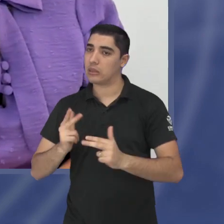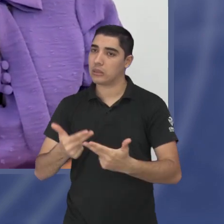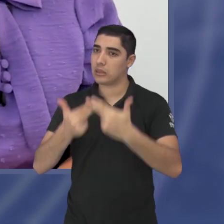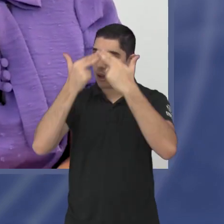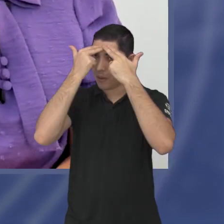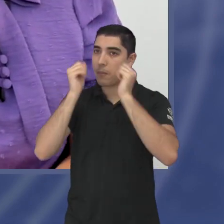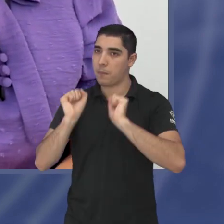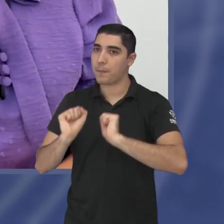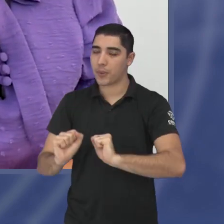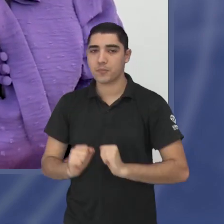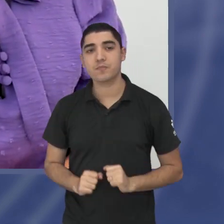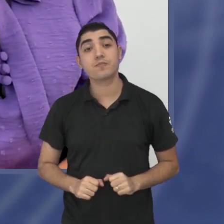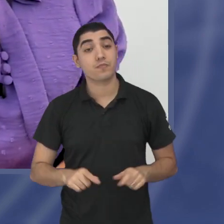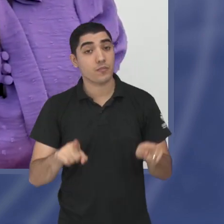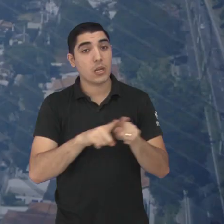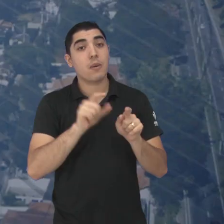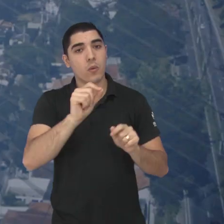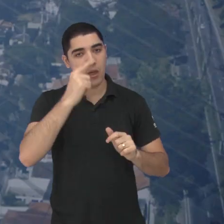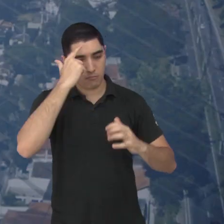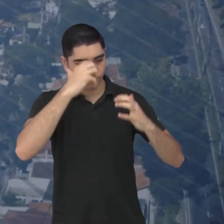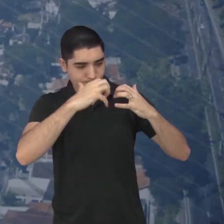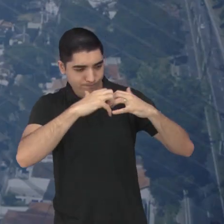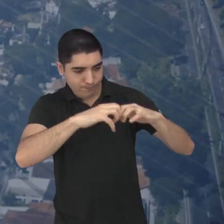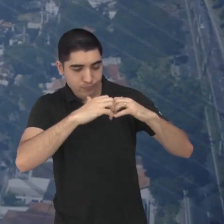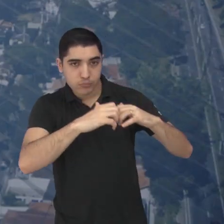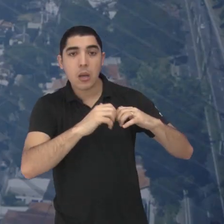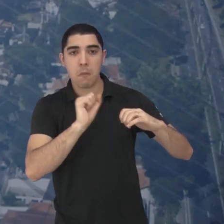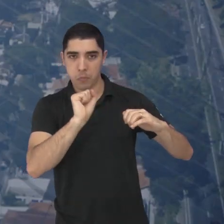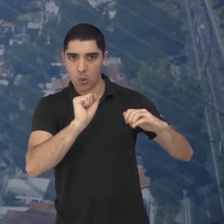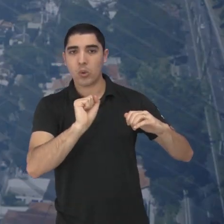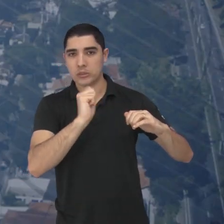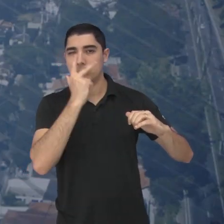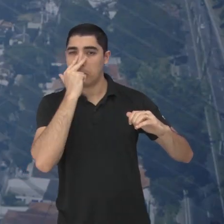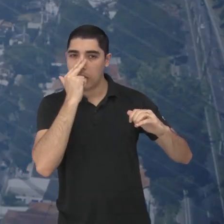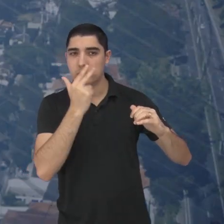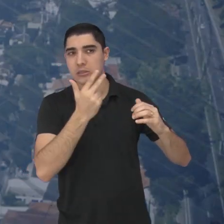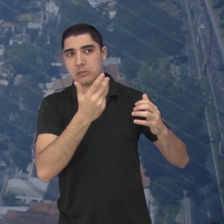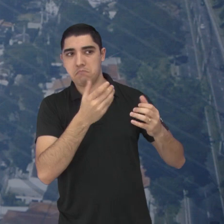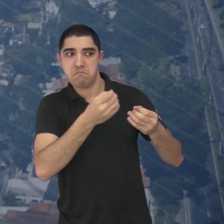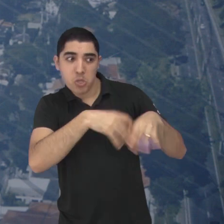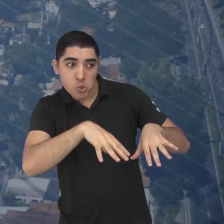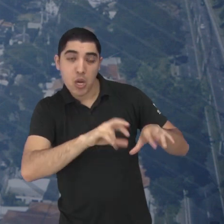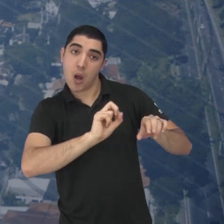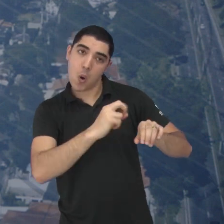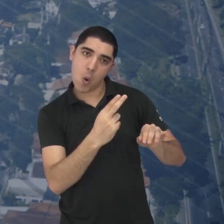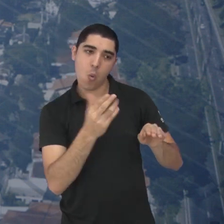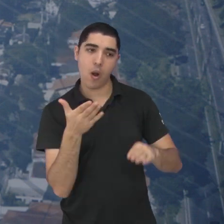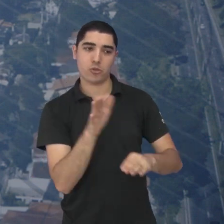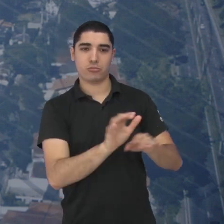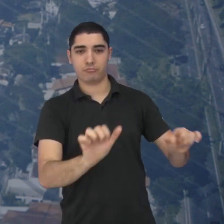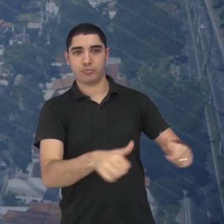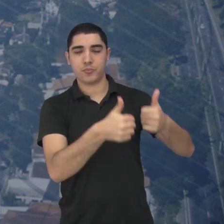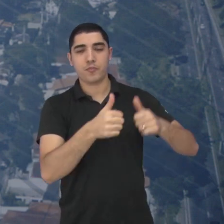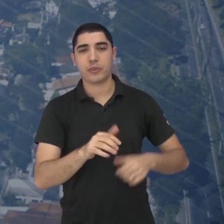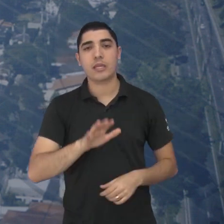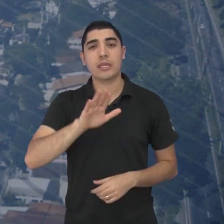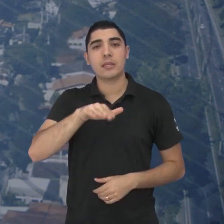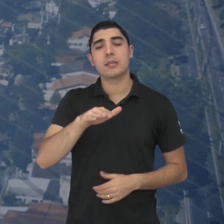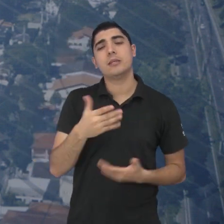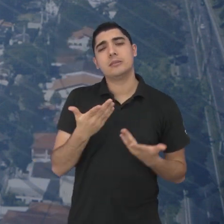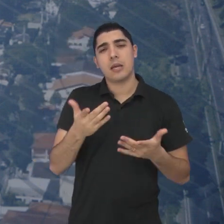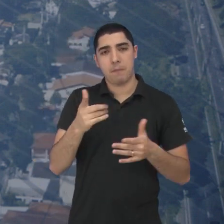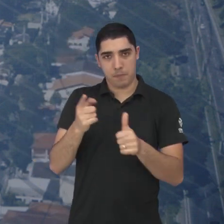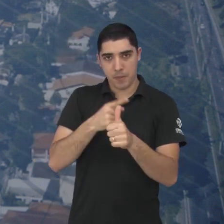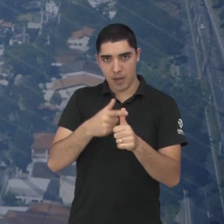Inclusive, no desenvolvimento cognitivo, né, vocês acreditam, vou voltar para a Marina, que depois a gente repercute com a Viviane,